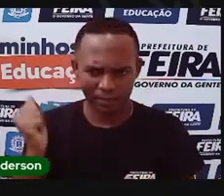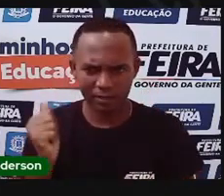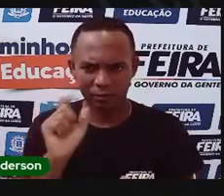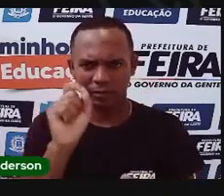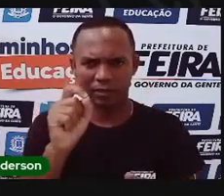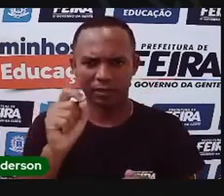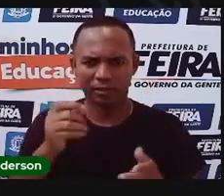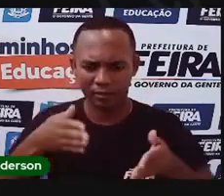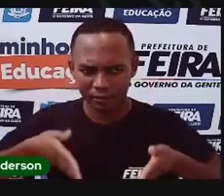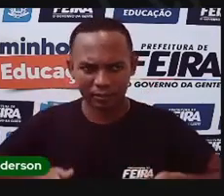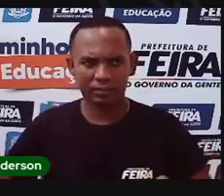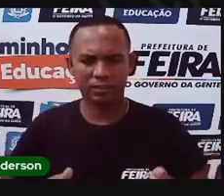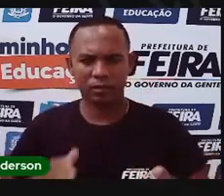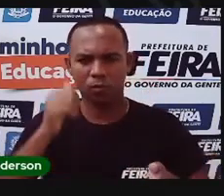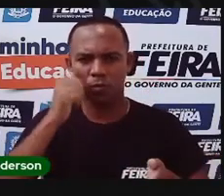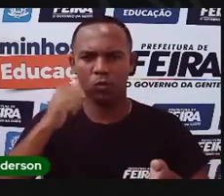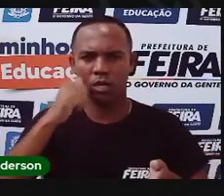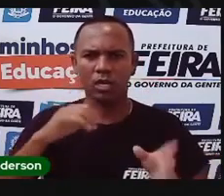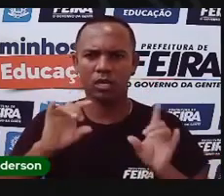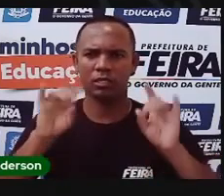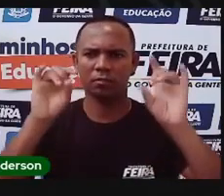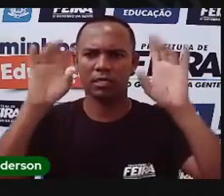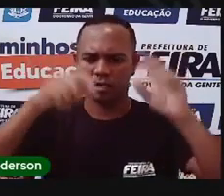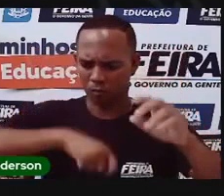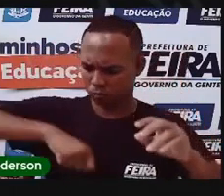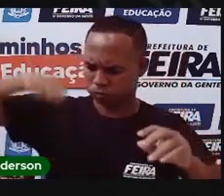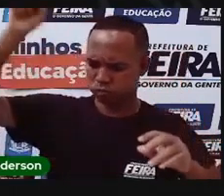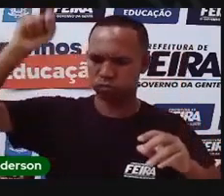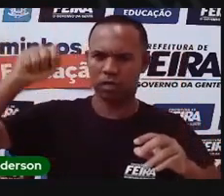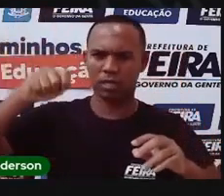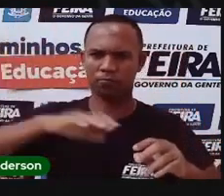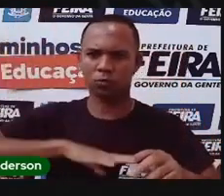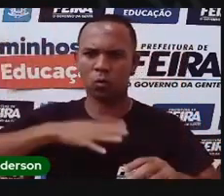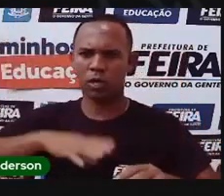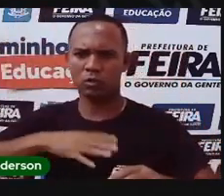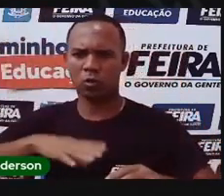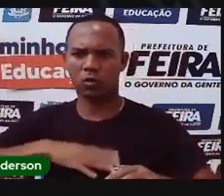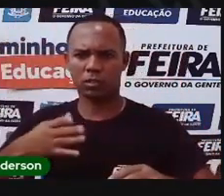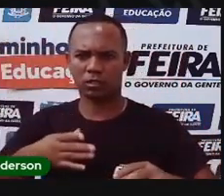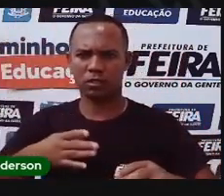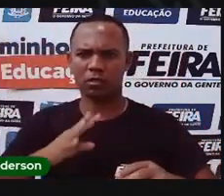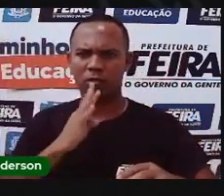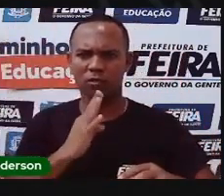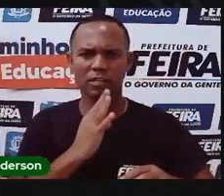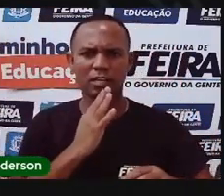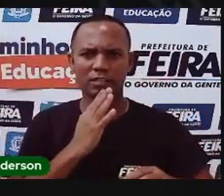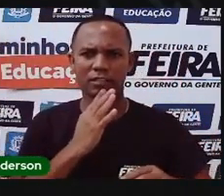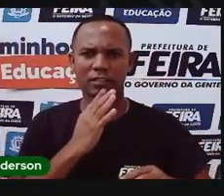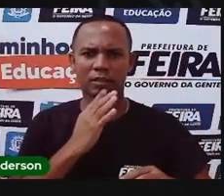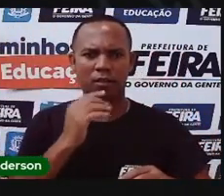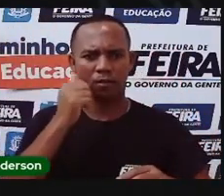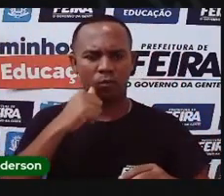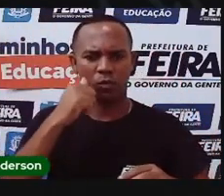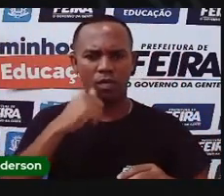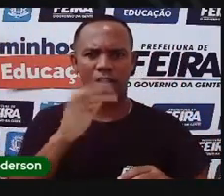nasceu uma mulher chamada Maria Quitéria? E que ela era muito forte, valente e guerreira? Bom, essa ilustreferência